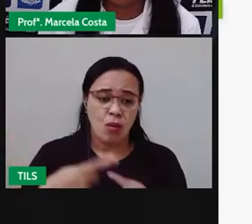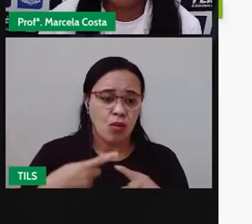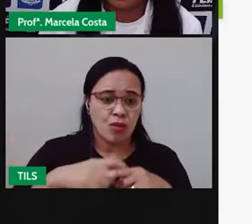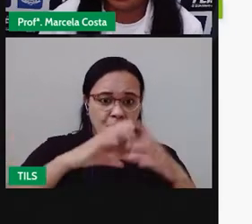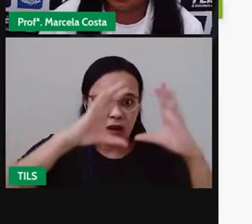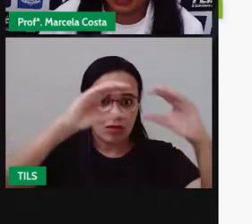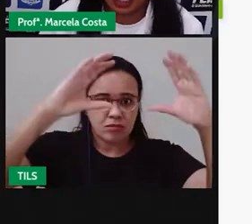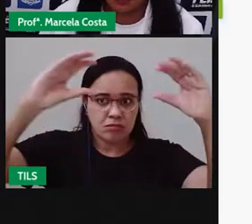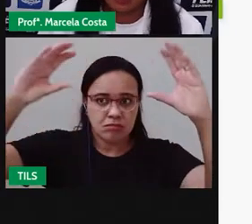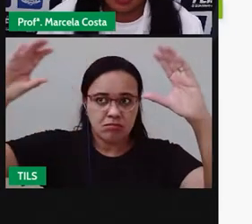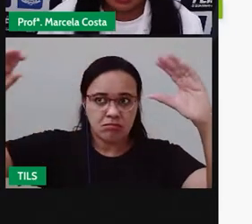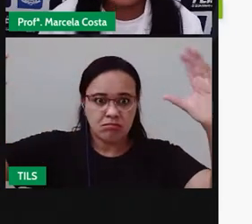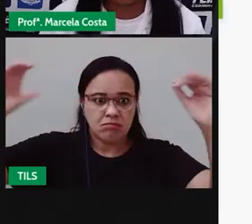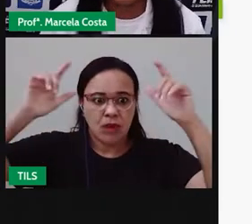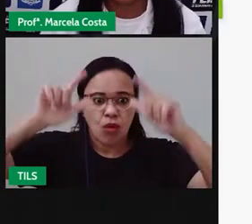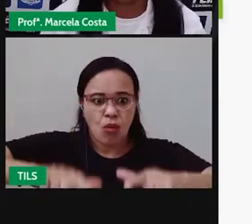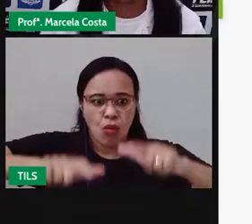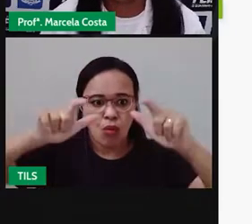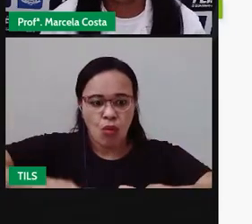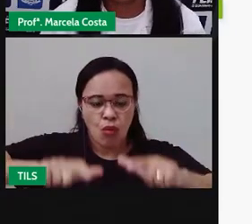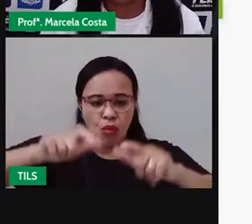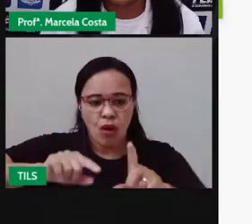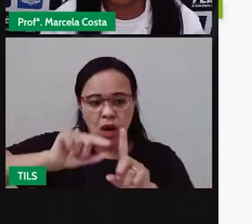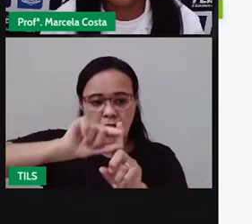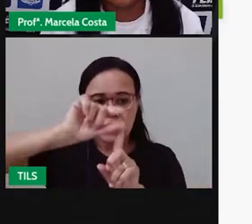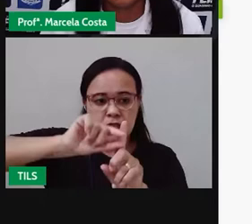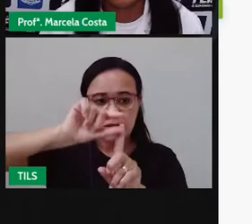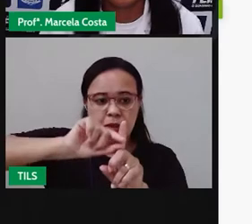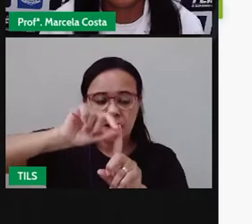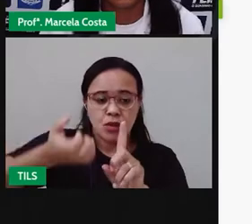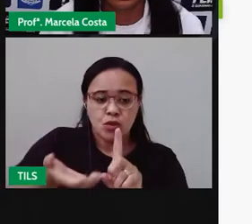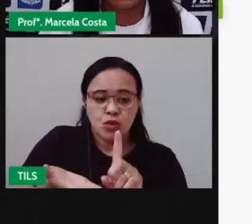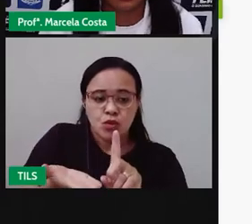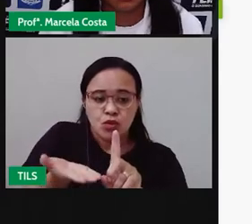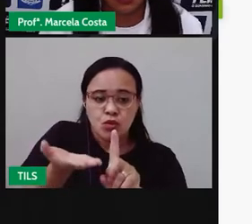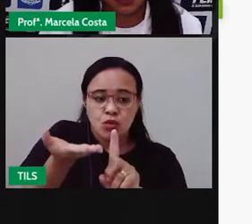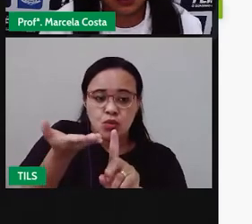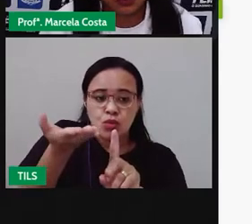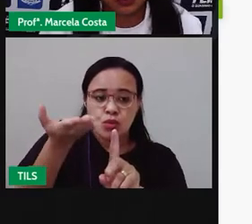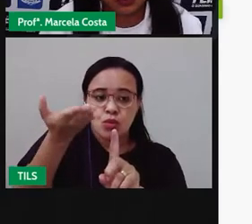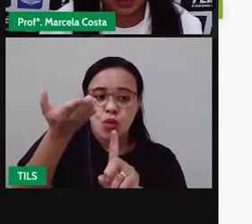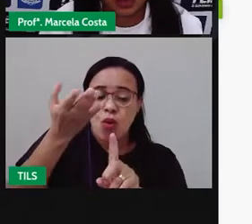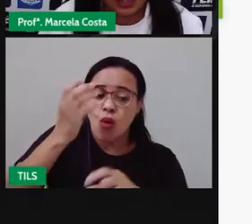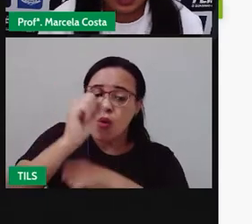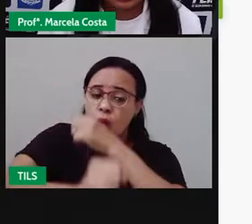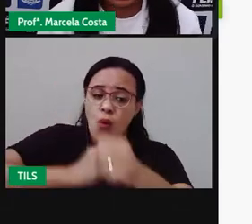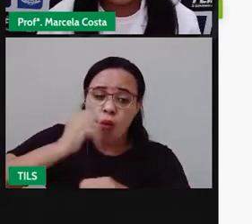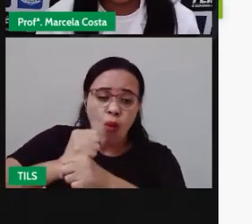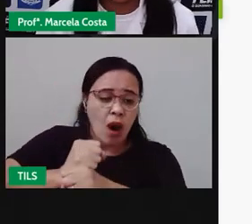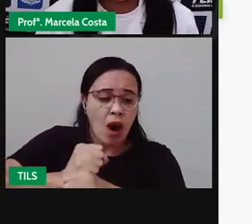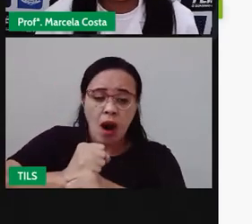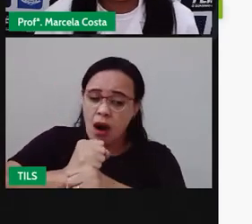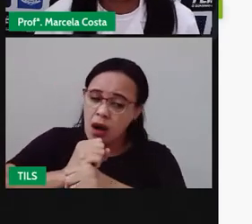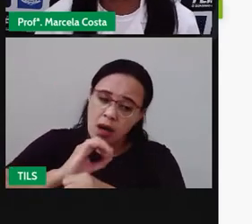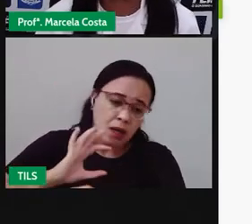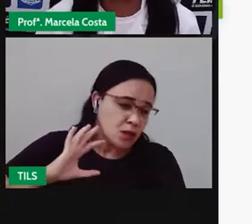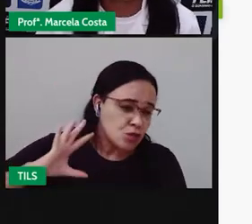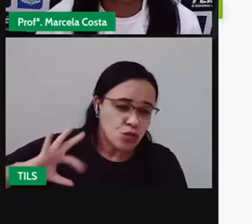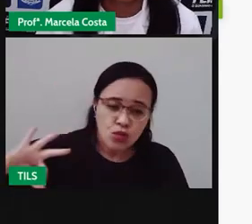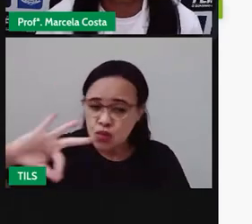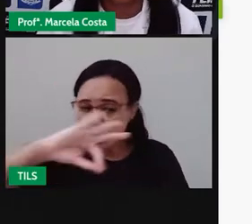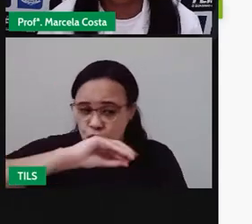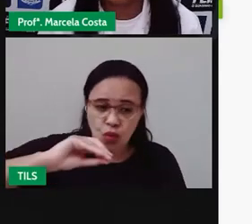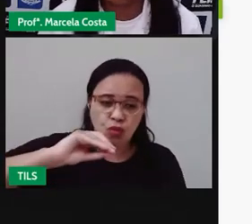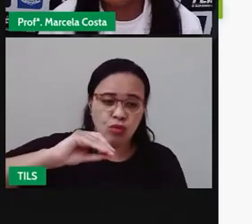na superfície do local, a temperatura é muito elevada durante o ano todo. Nessa região, as